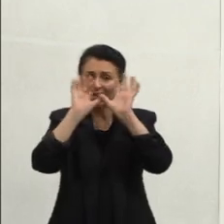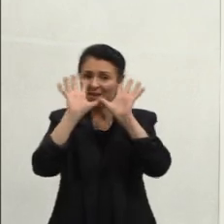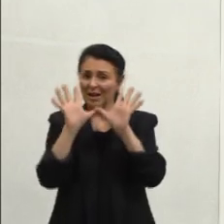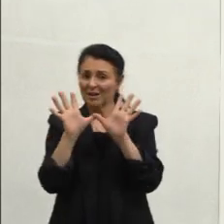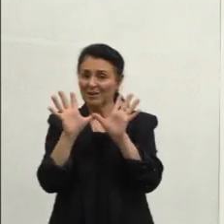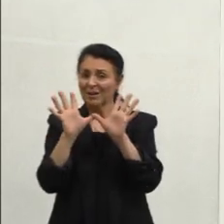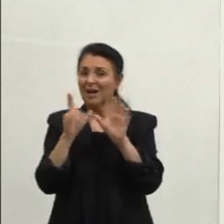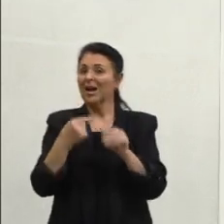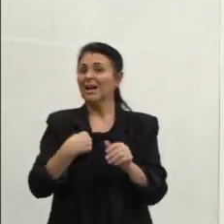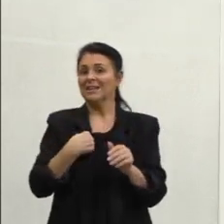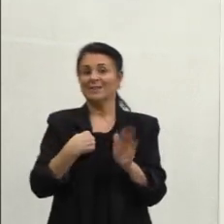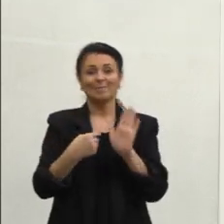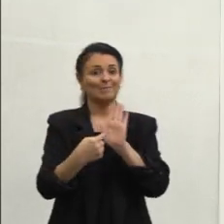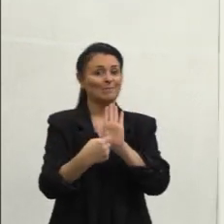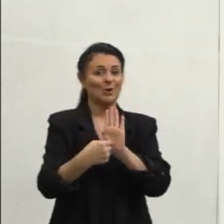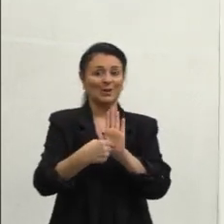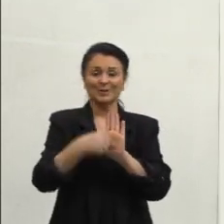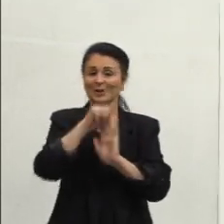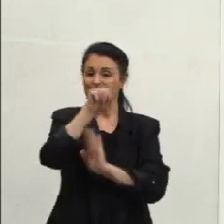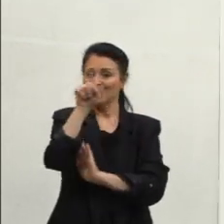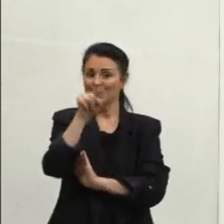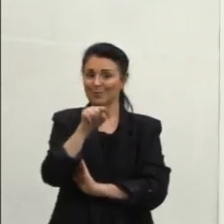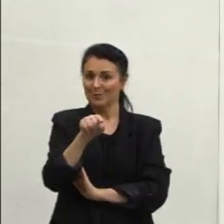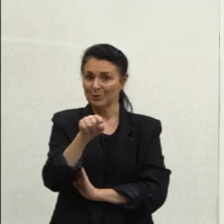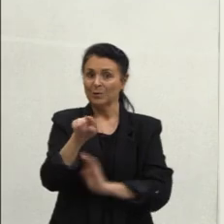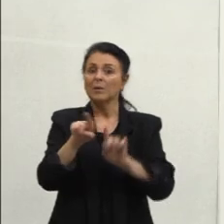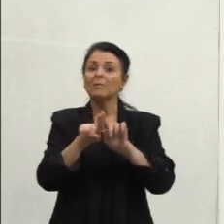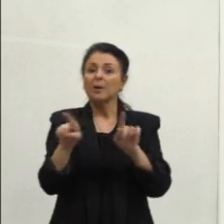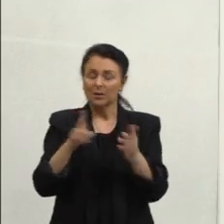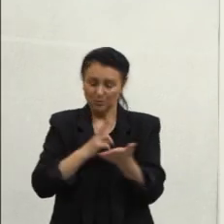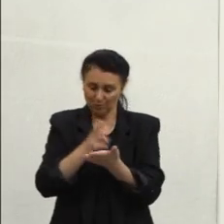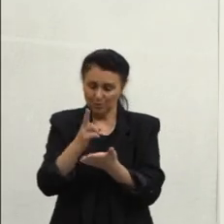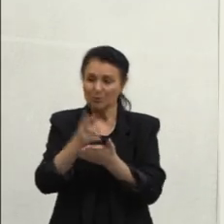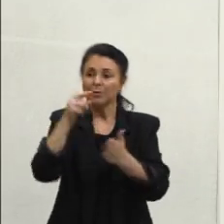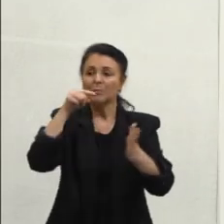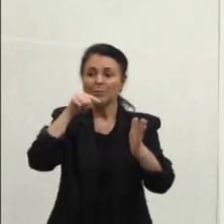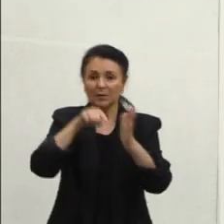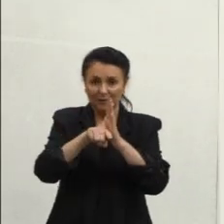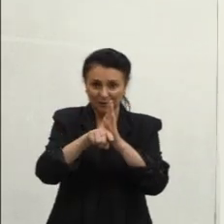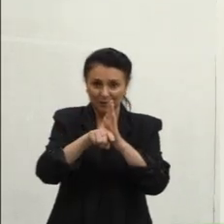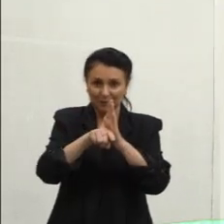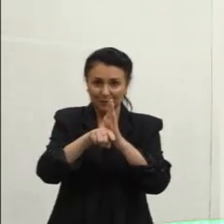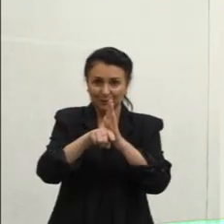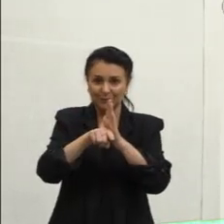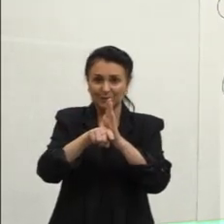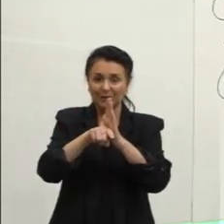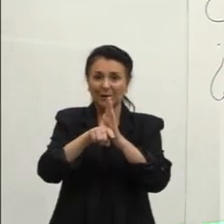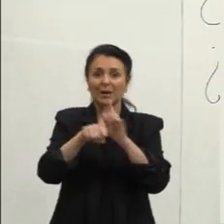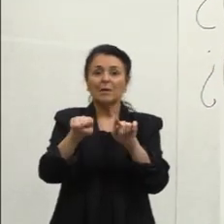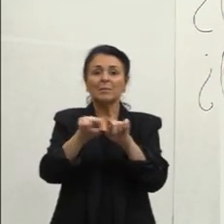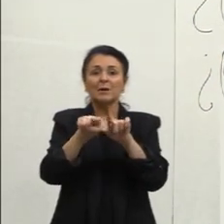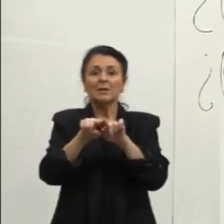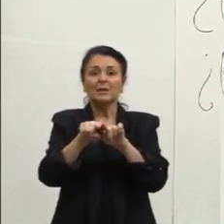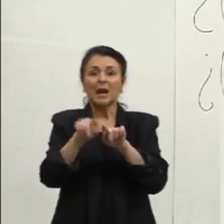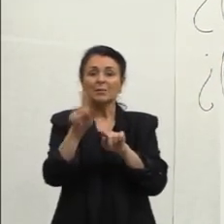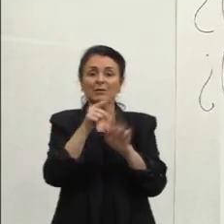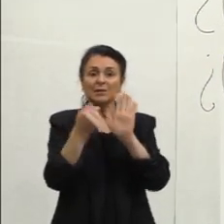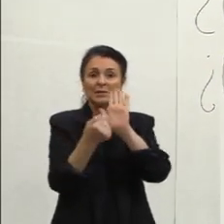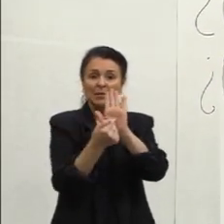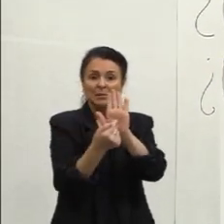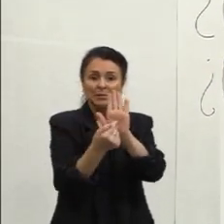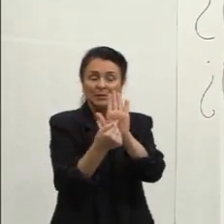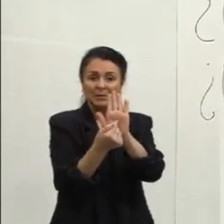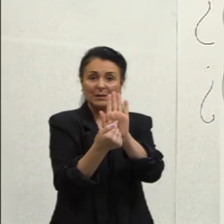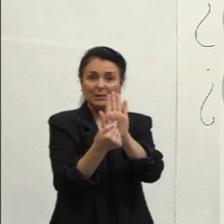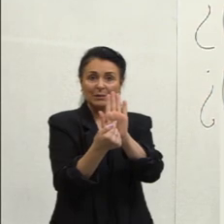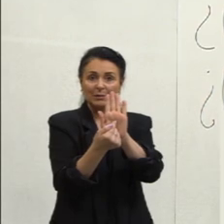aparecer a pontuação Mesmo assim Permanece sendo interrogativo Aqui eu trouxe alguns Para que vocês possam ver